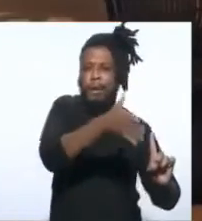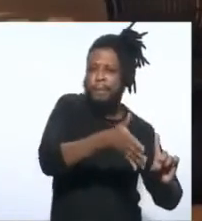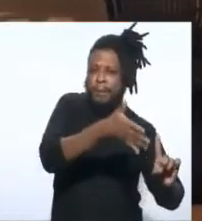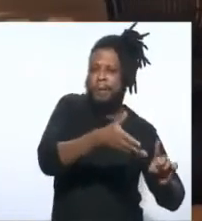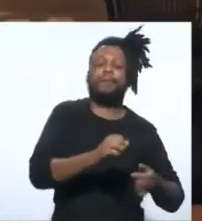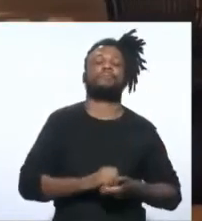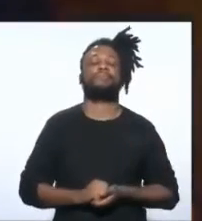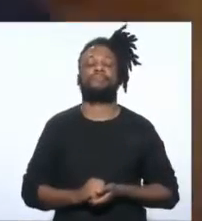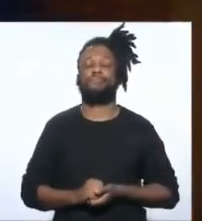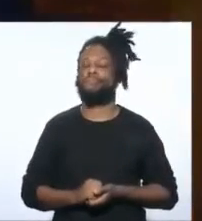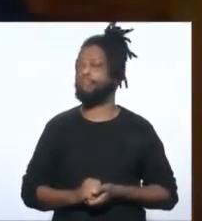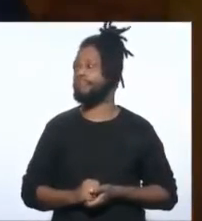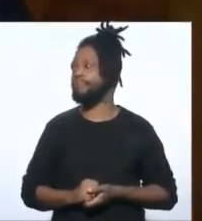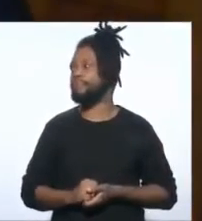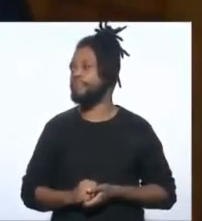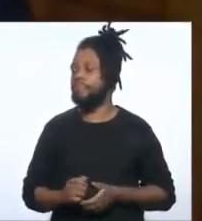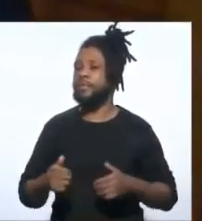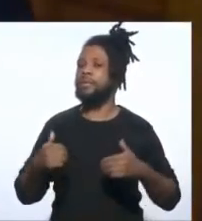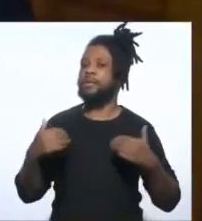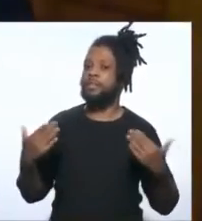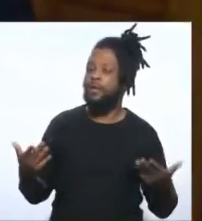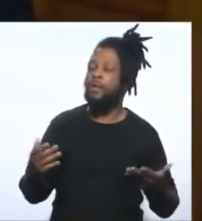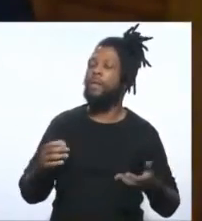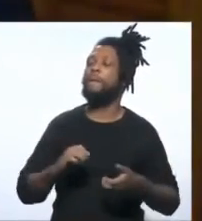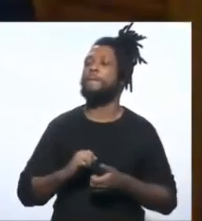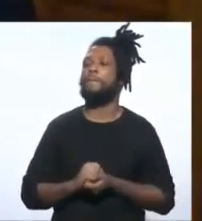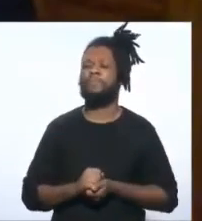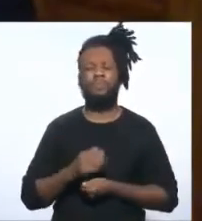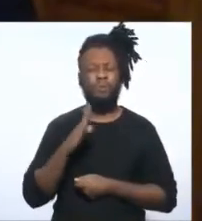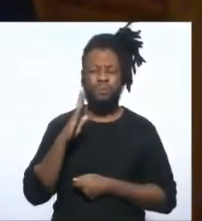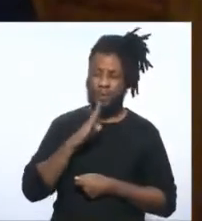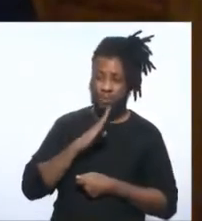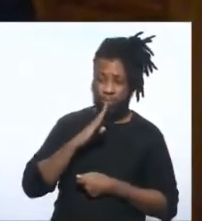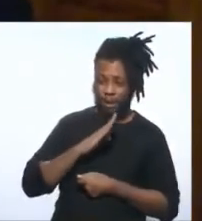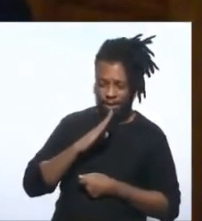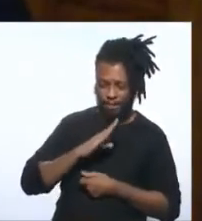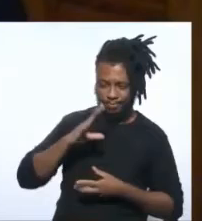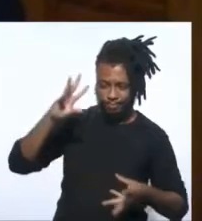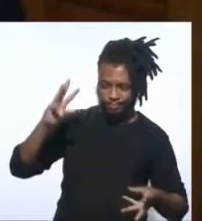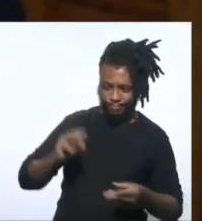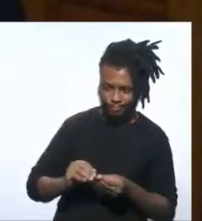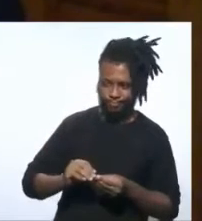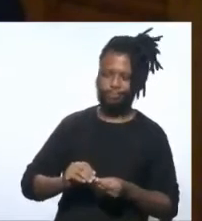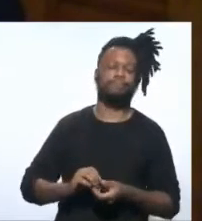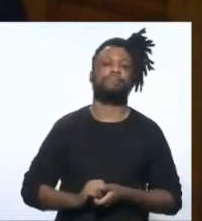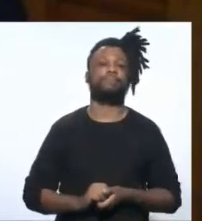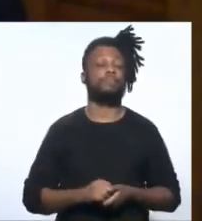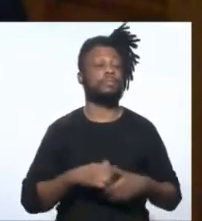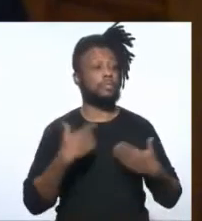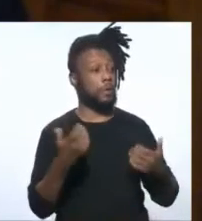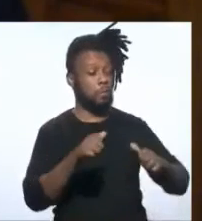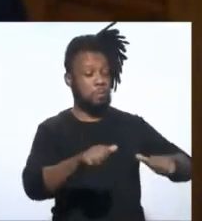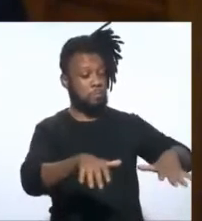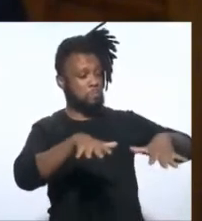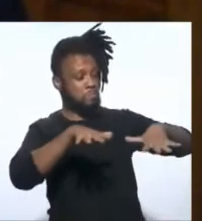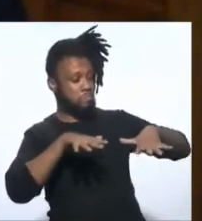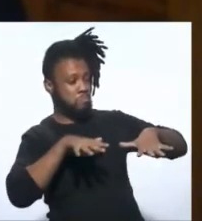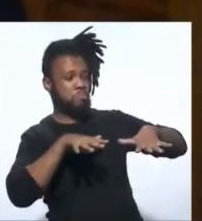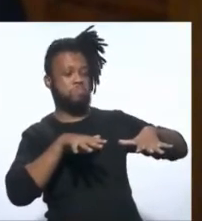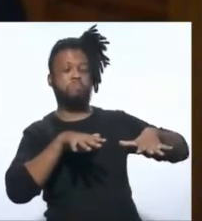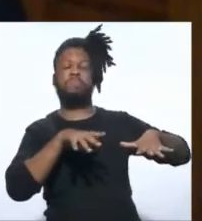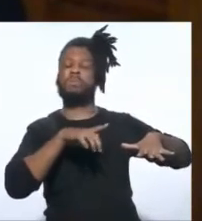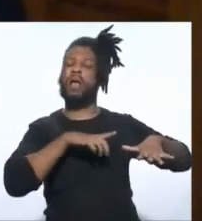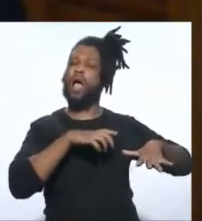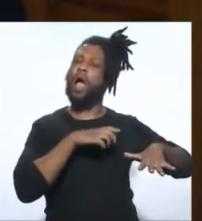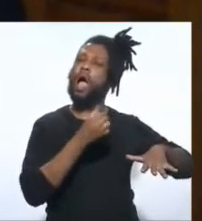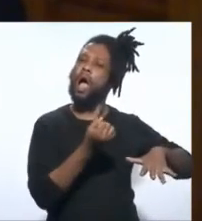Sr. Presidente, muito rapidamente, este Parlamento, de alguma forma,